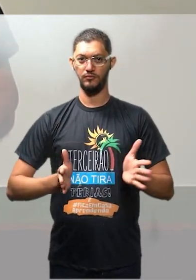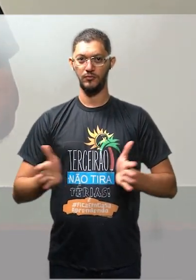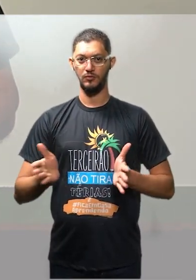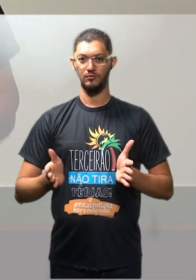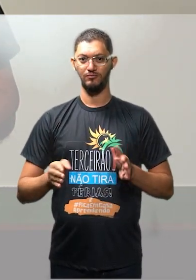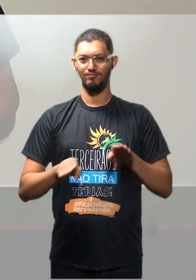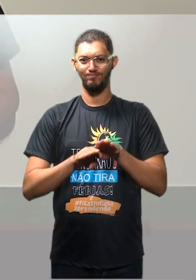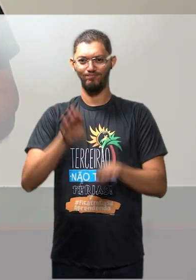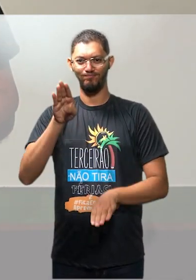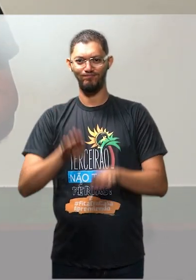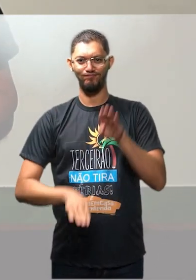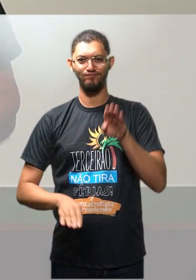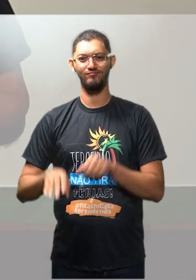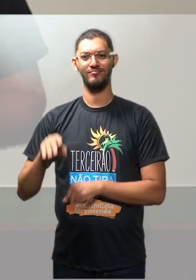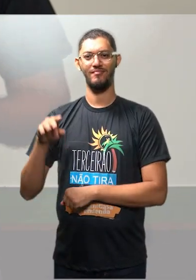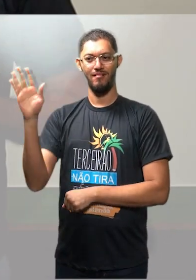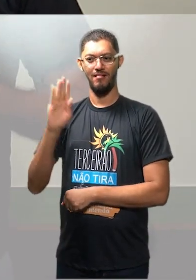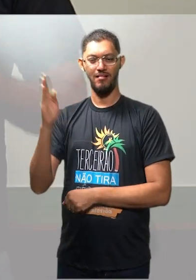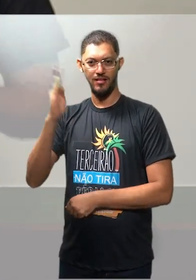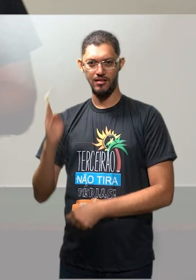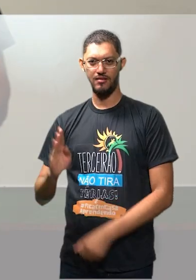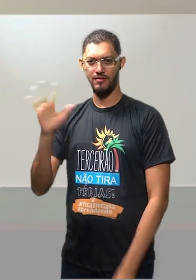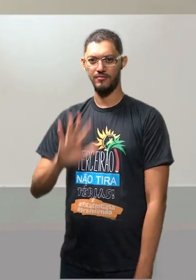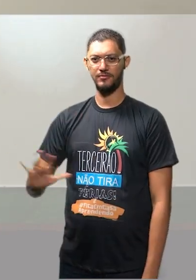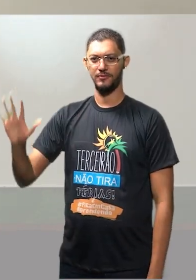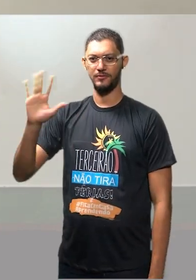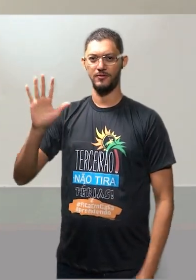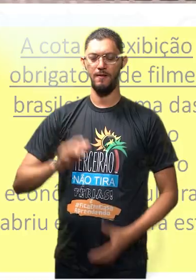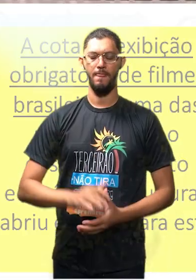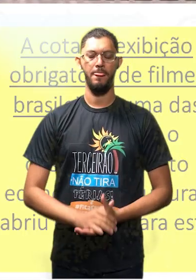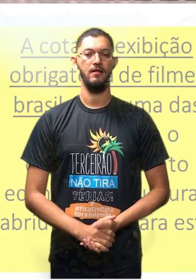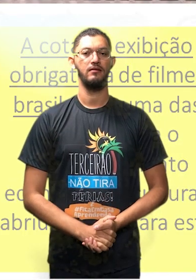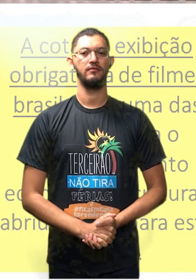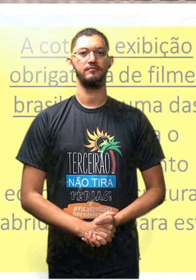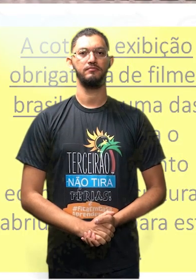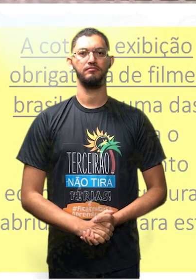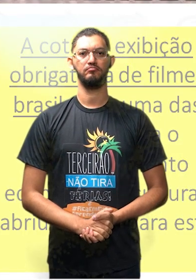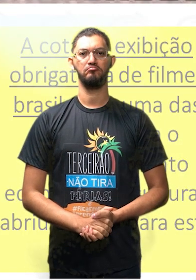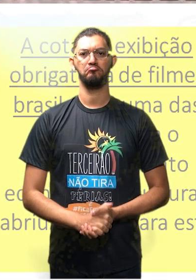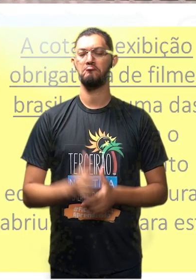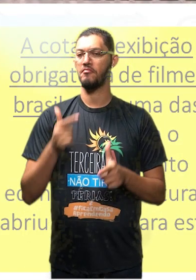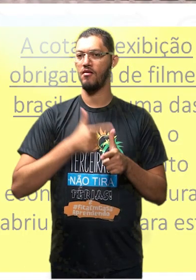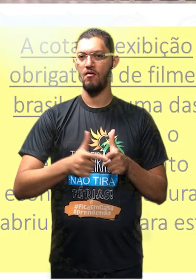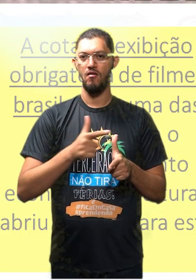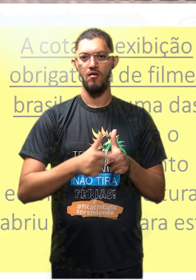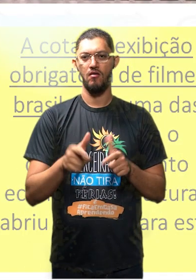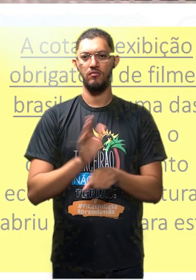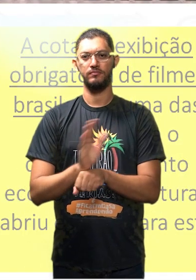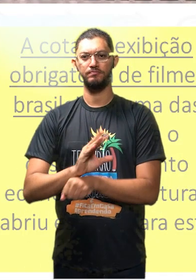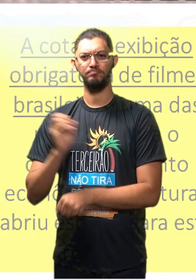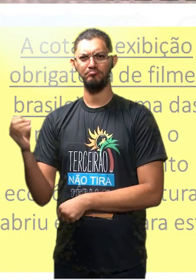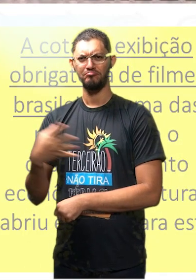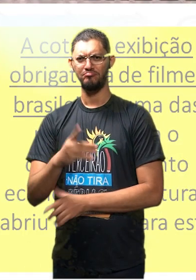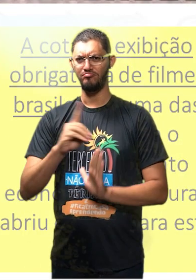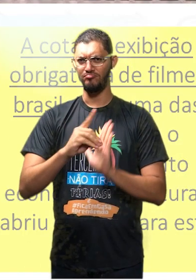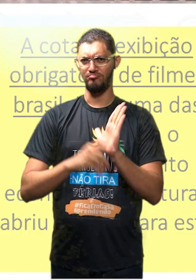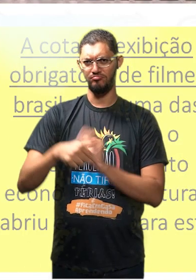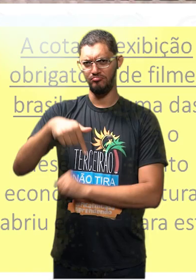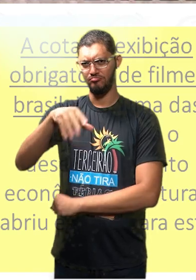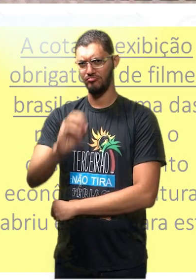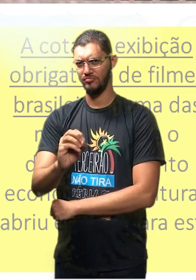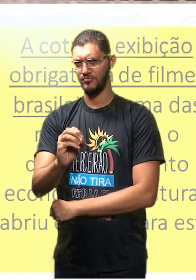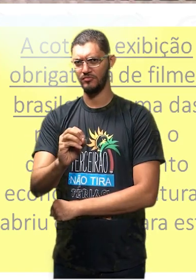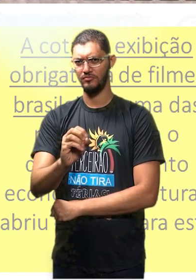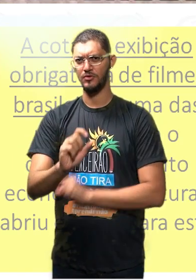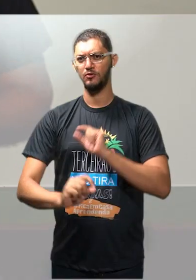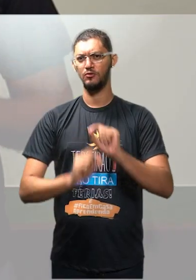desigualdades do Brasil. Legal? Continuando. Com a crise do cinema novo, lá na década de 70,